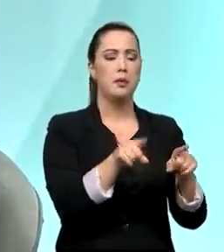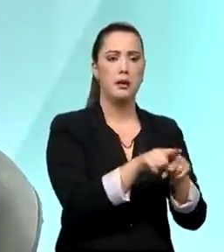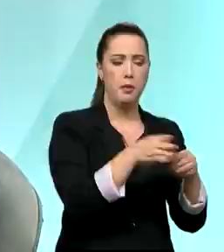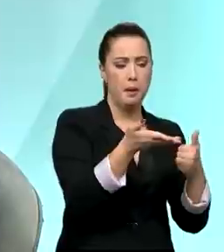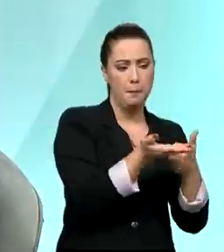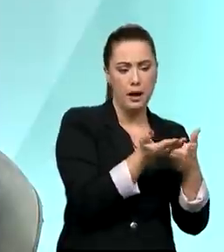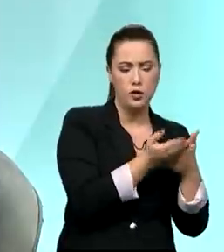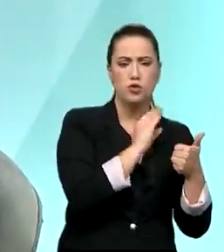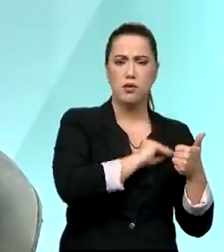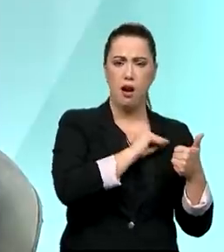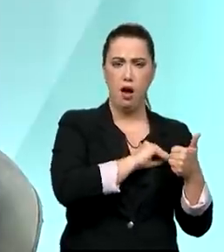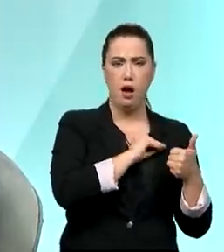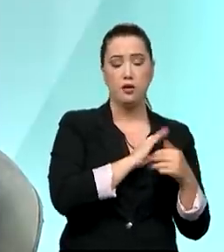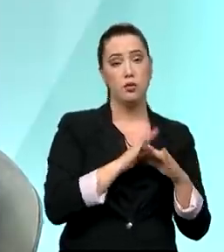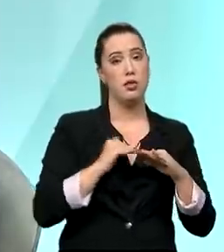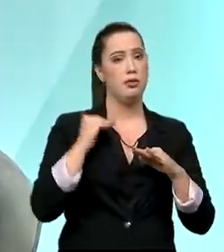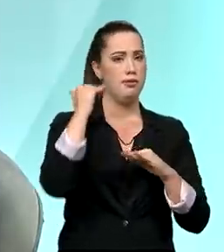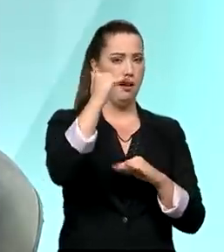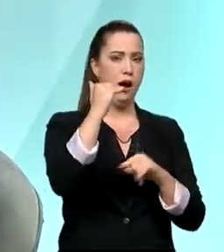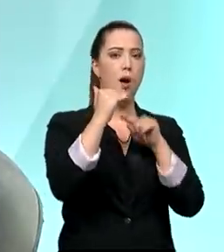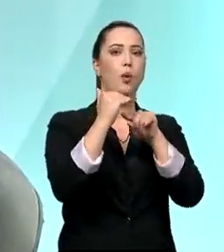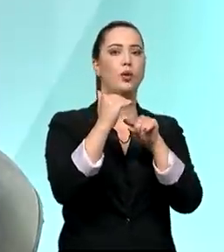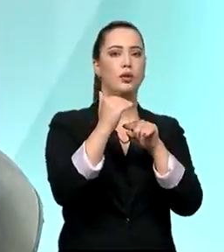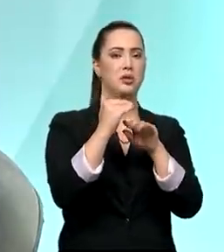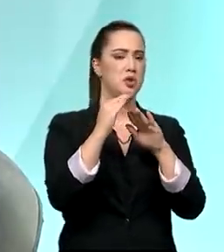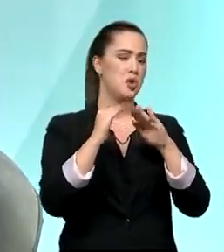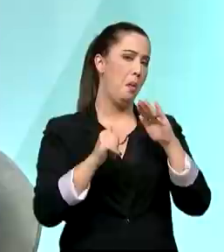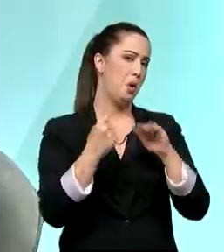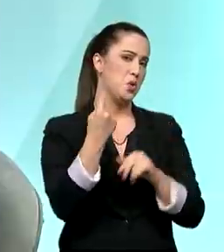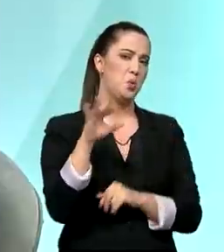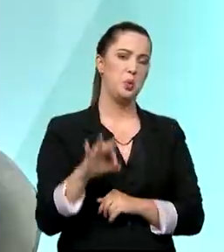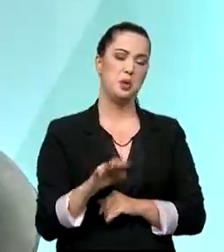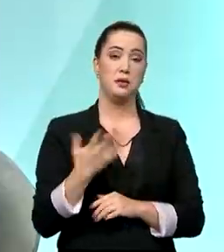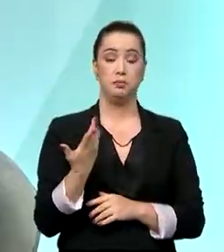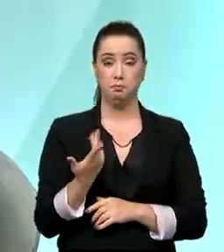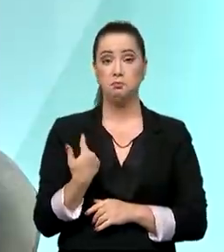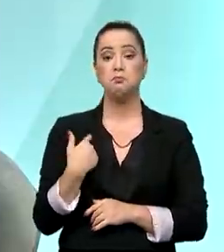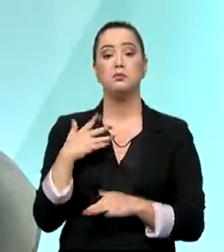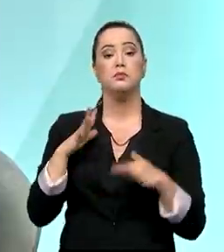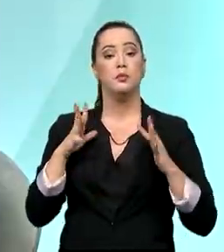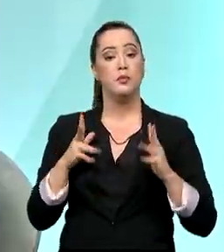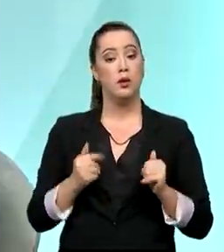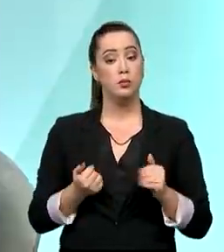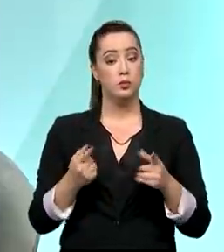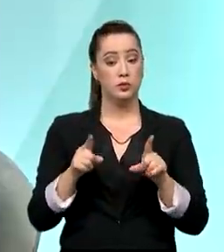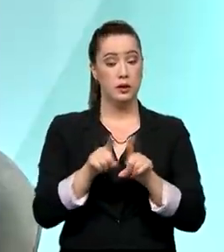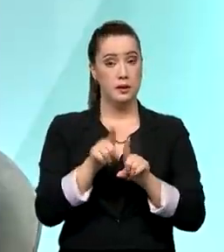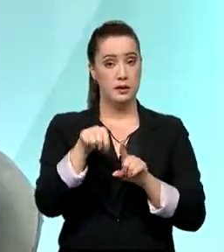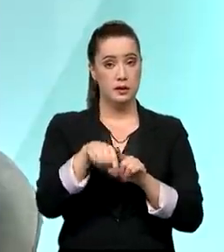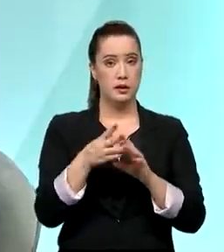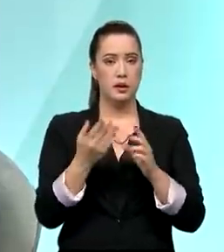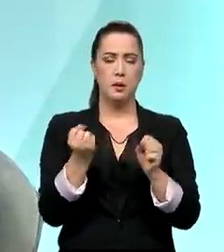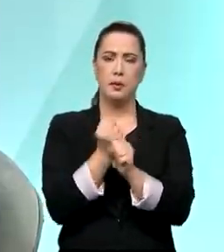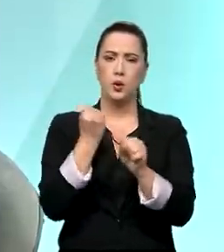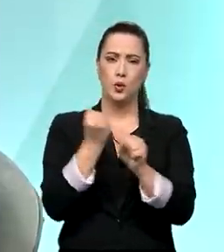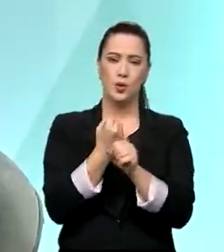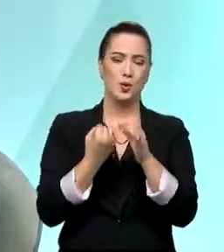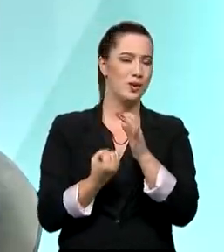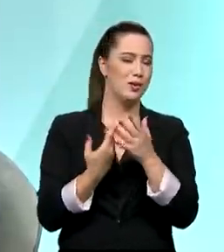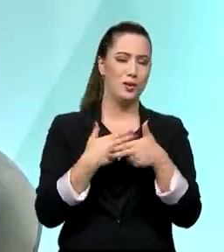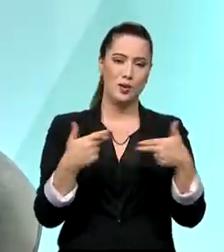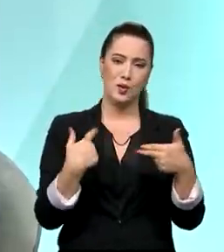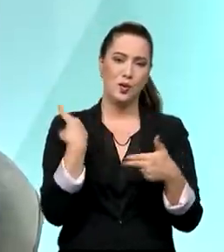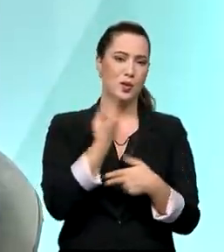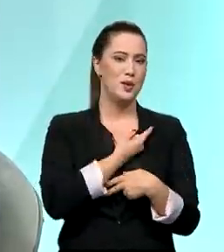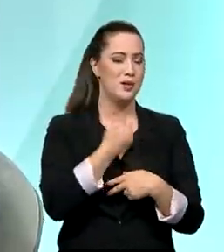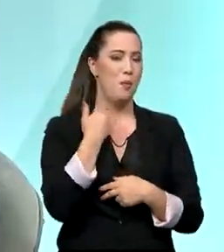alta renda, a gente tem menos de 1% do mercado. Saneamento e infraestrutura, foco total. A Caixa é o banco que tem